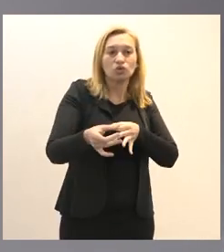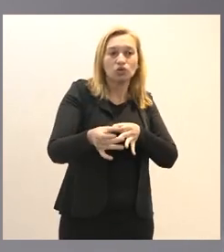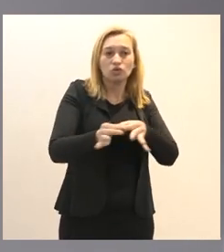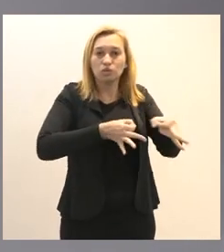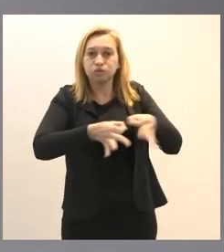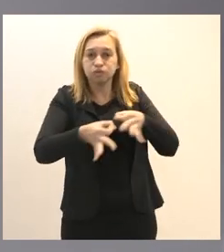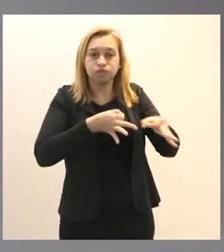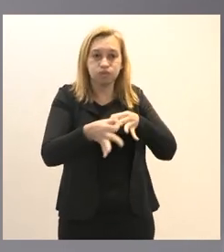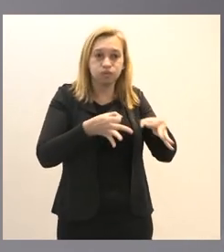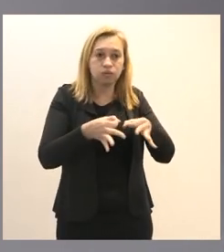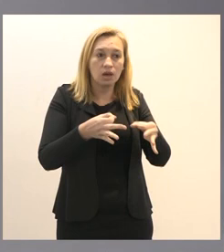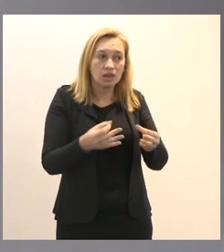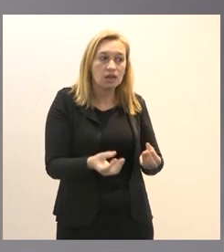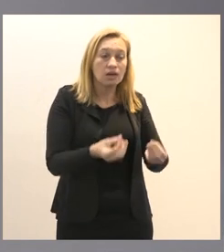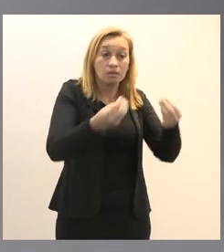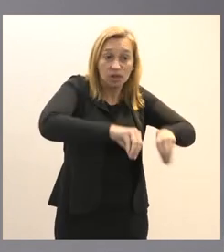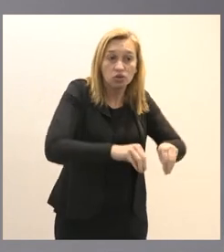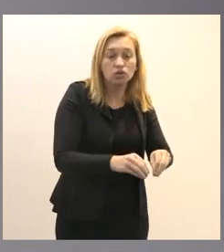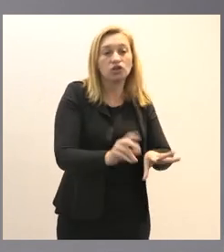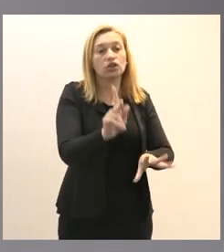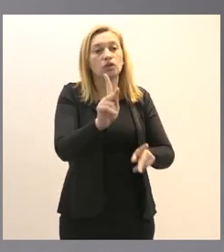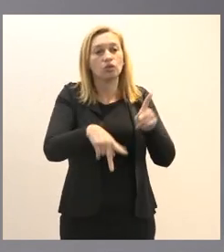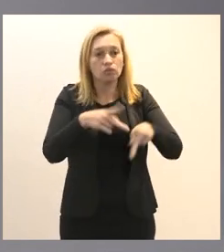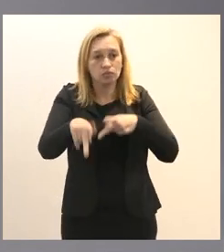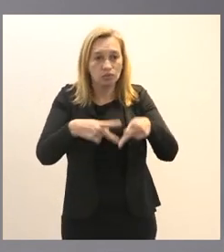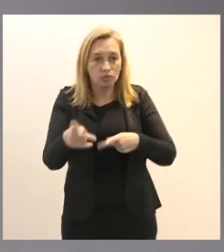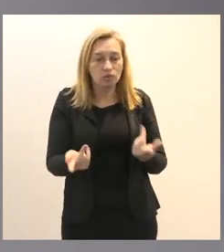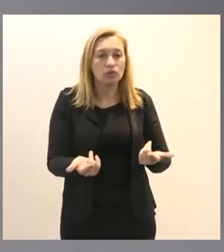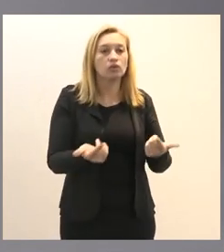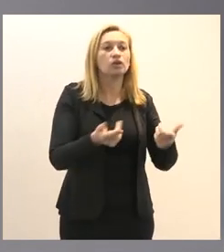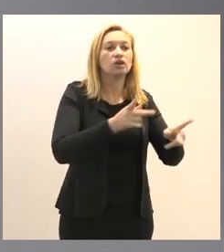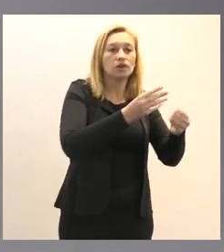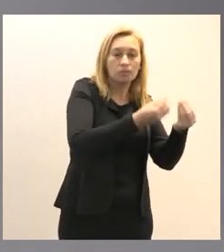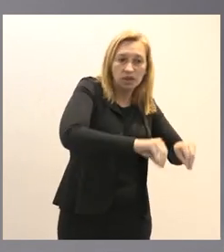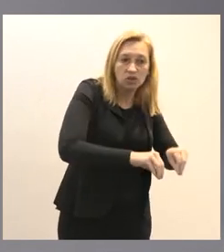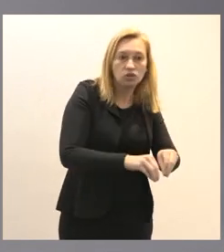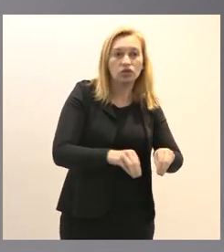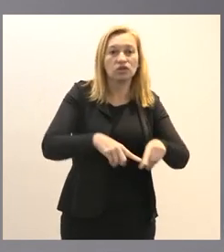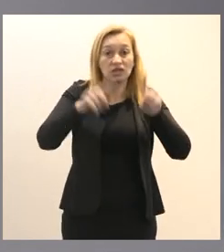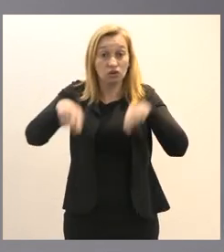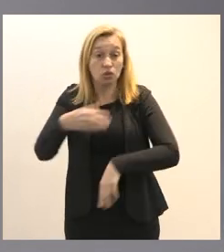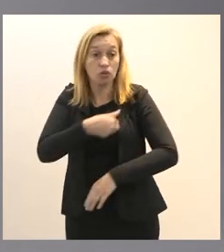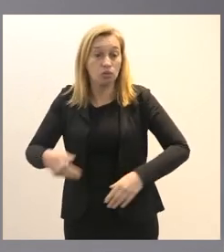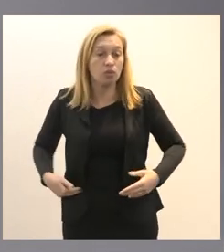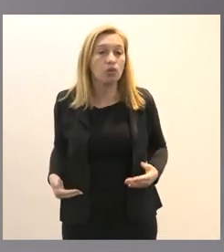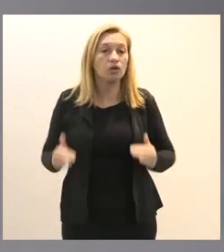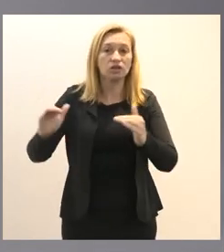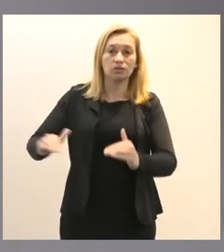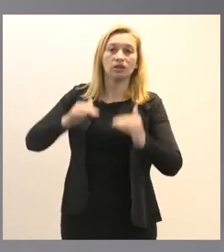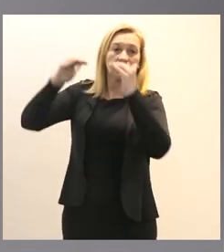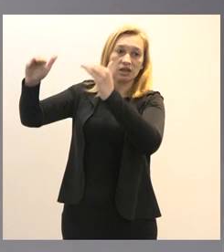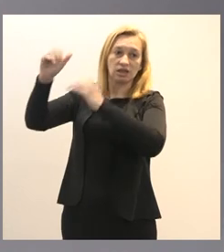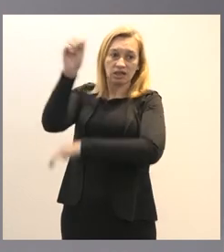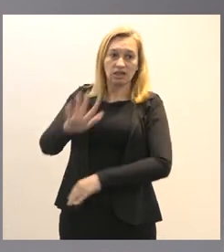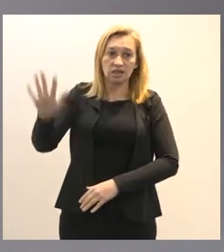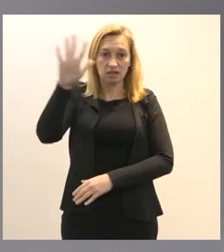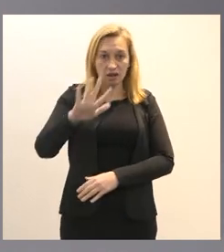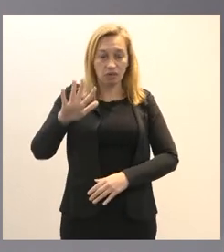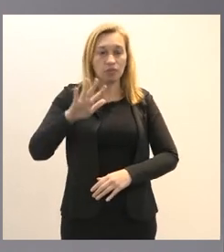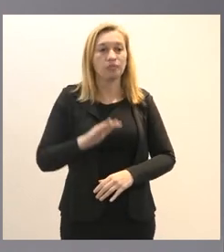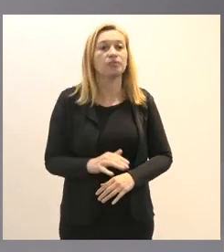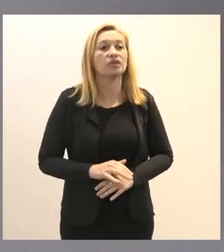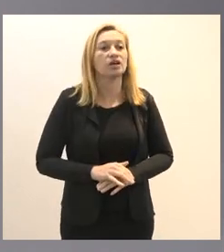penalizam o trabalhador que penalizam os servidores públicos que penalizam a soberania nacional em síntese